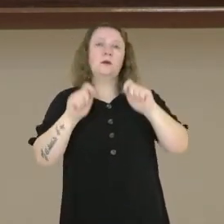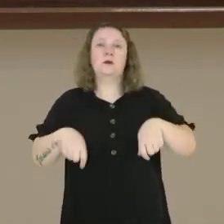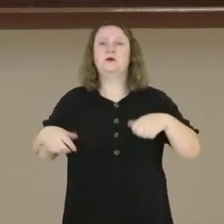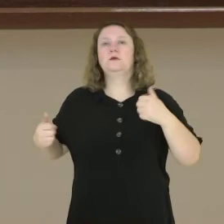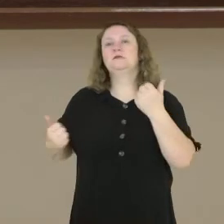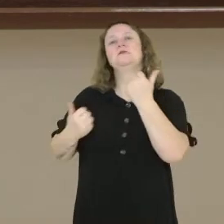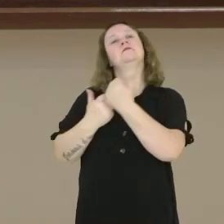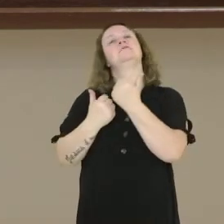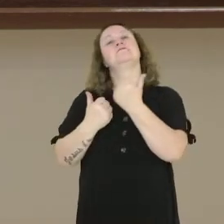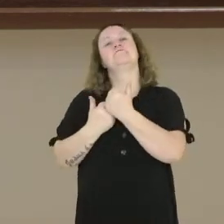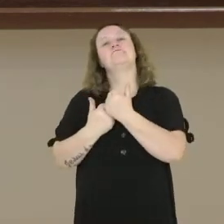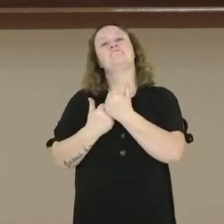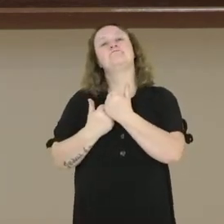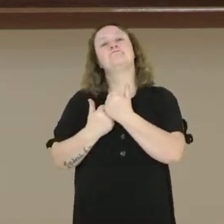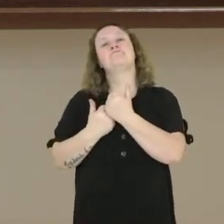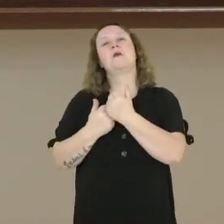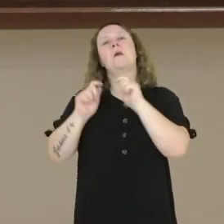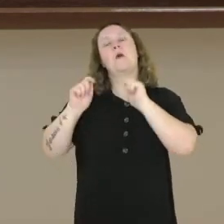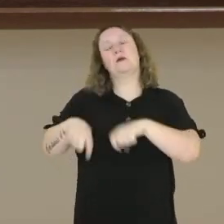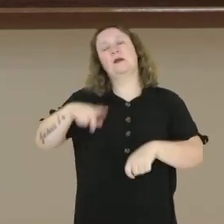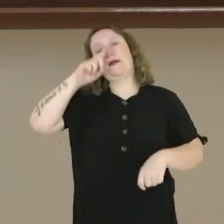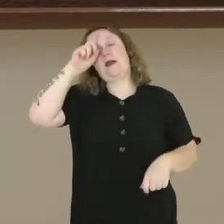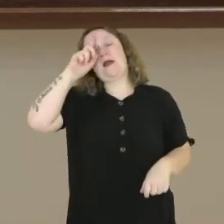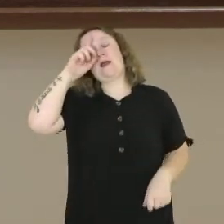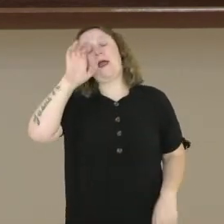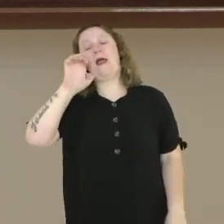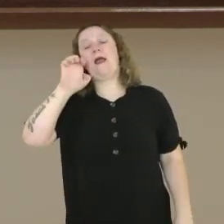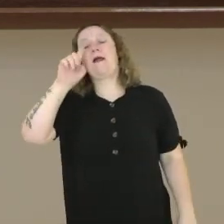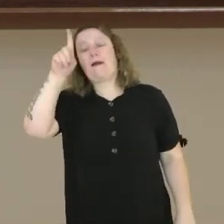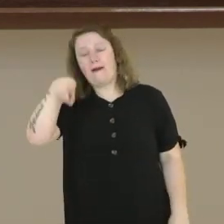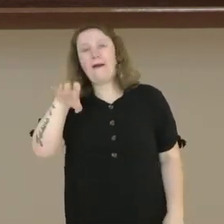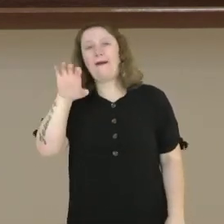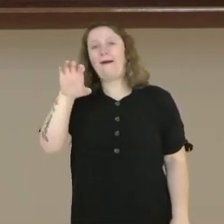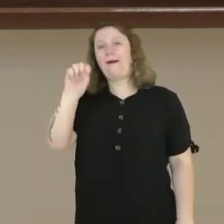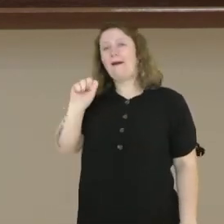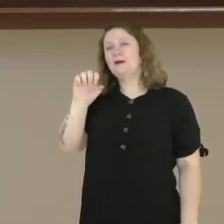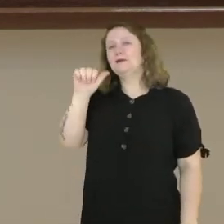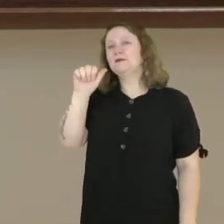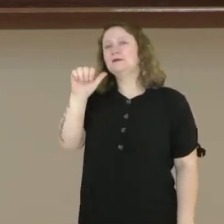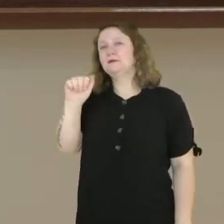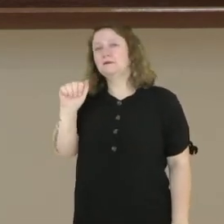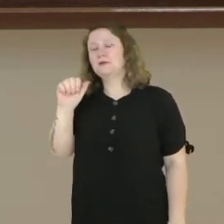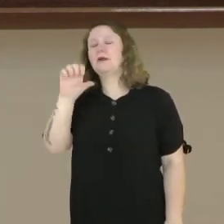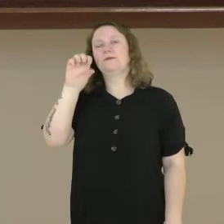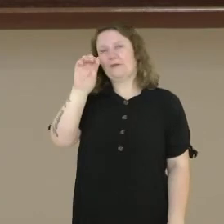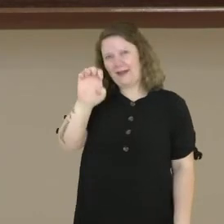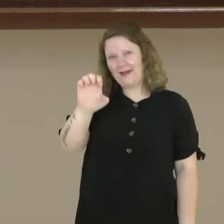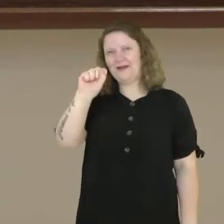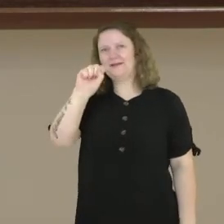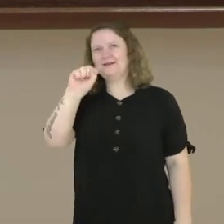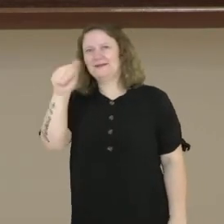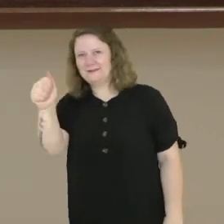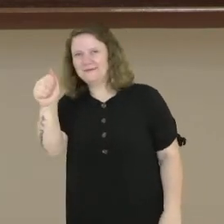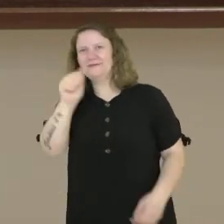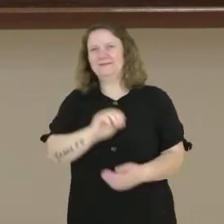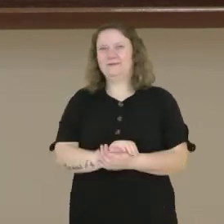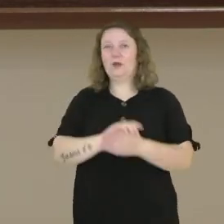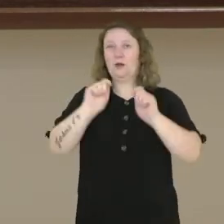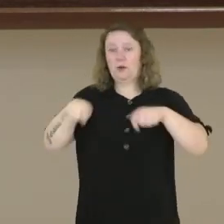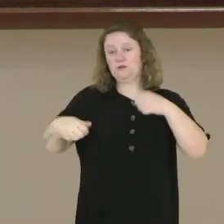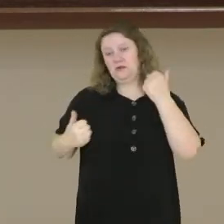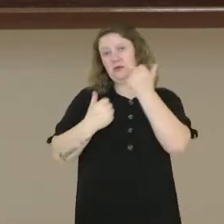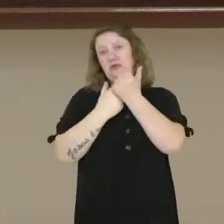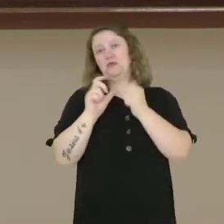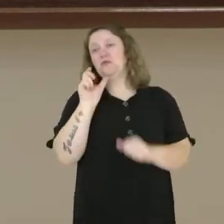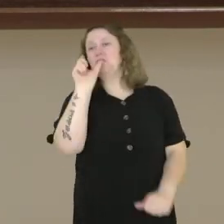por a ideia é essa. Nesse caso, eu substituí toda uma oração por um pedacinho ali,